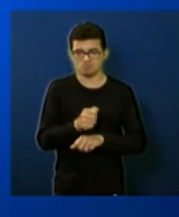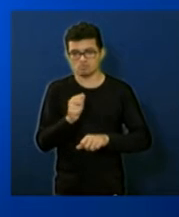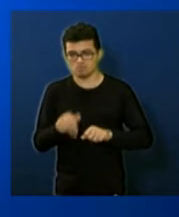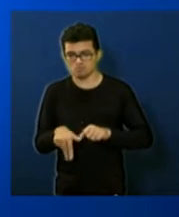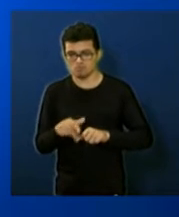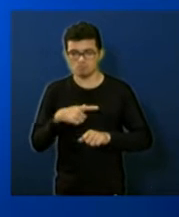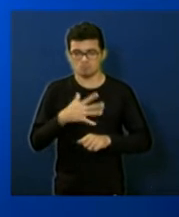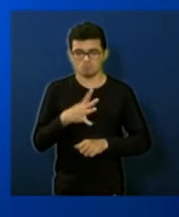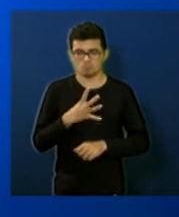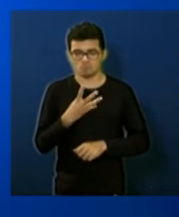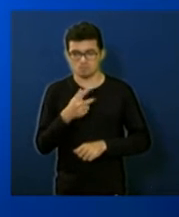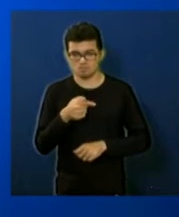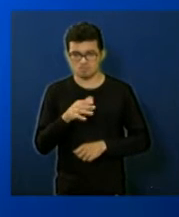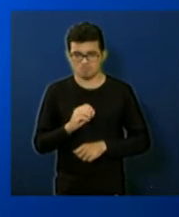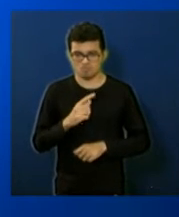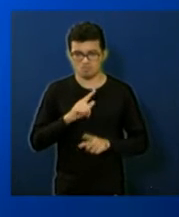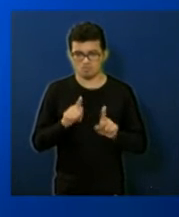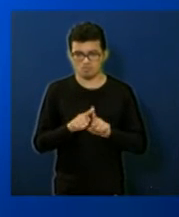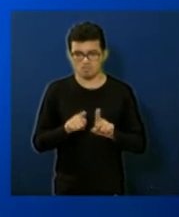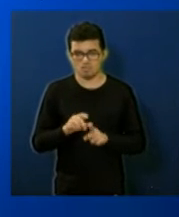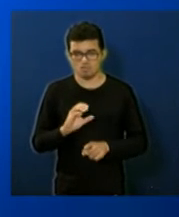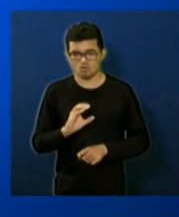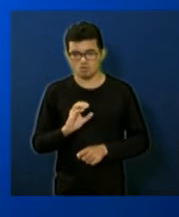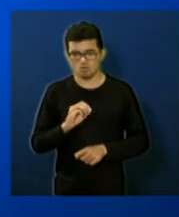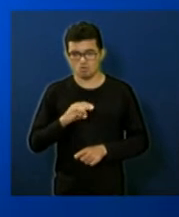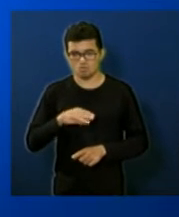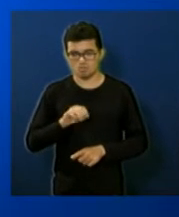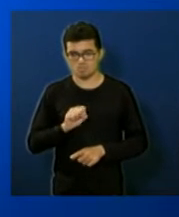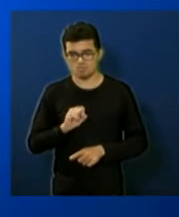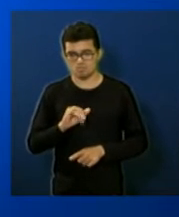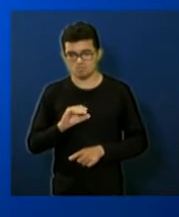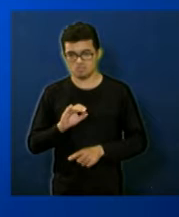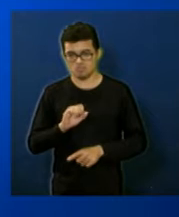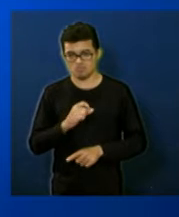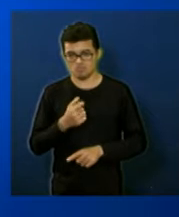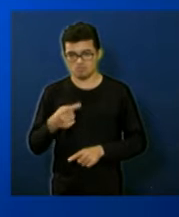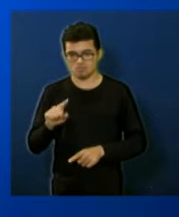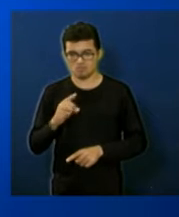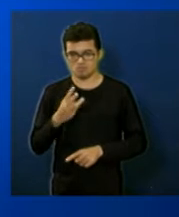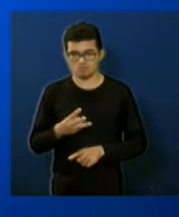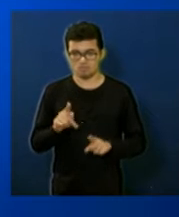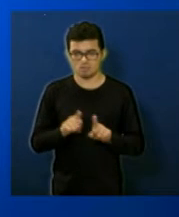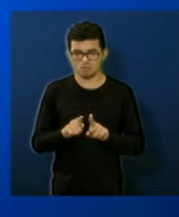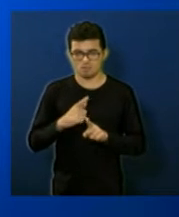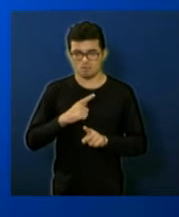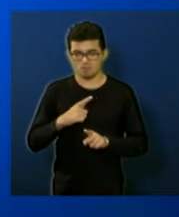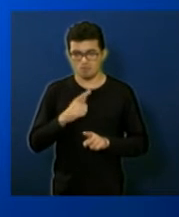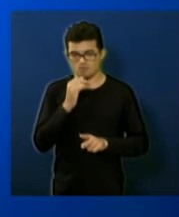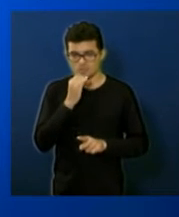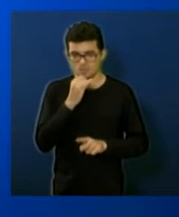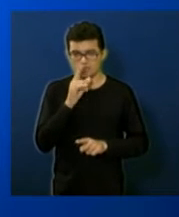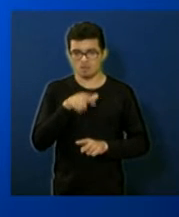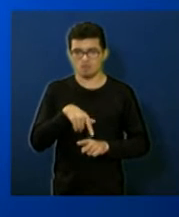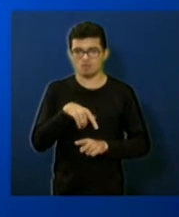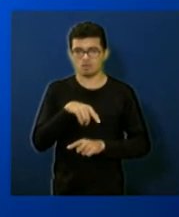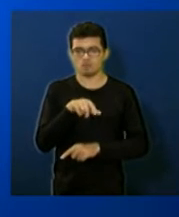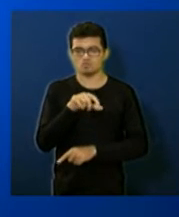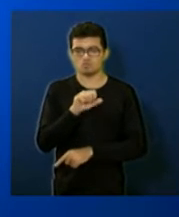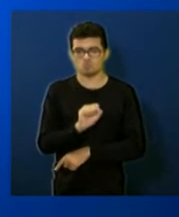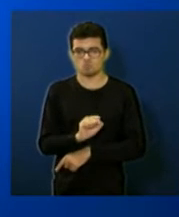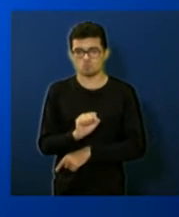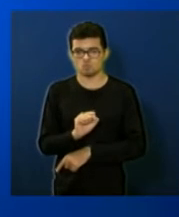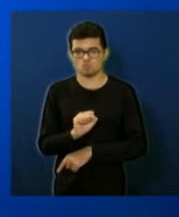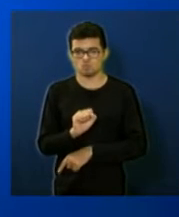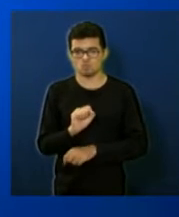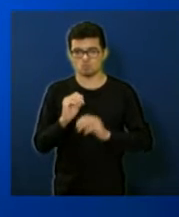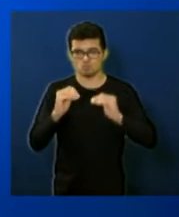470 comissionados 3 a estruturação do DAI é superintendência duas diretorias que é a diretoria de